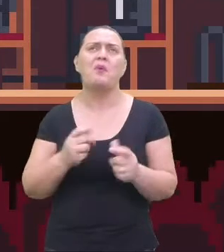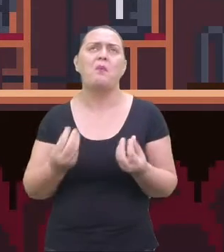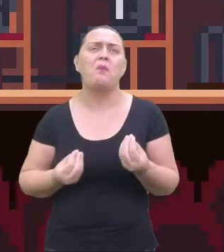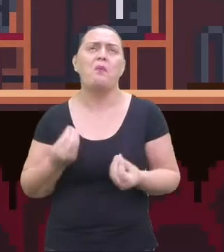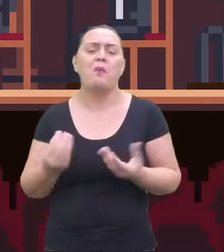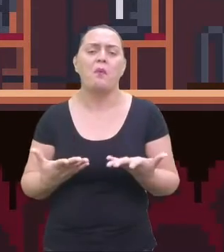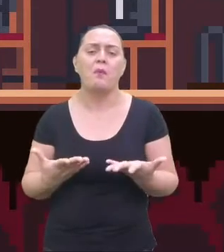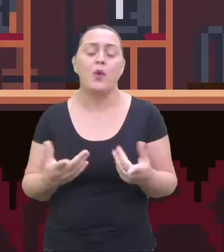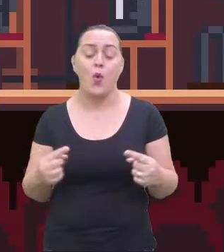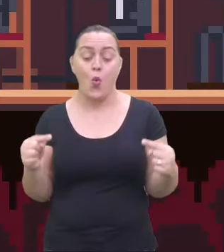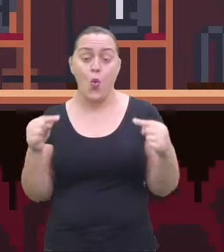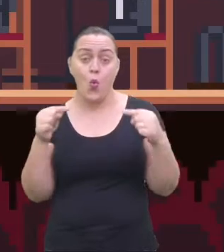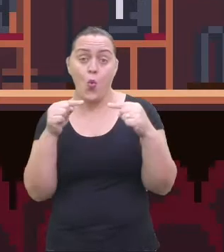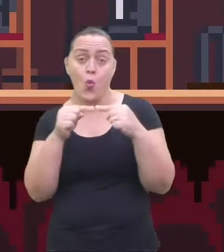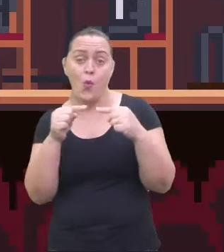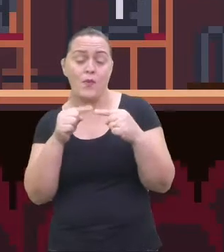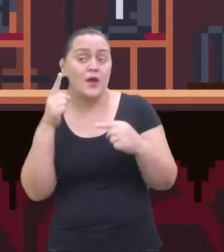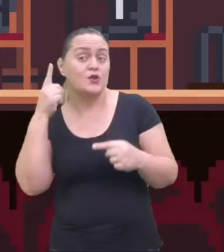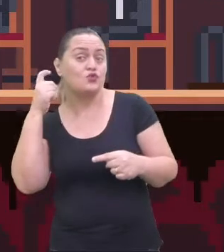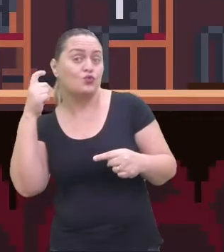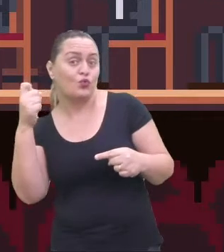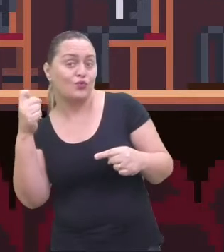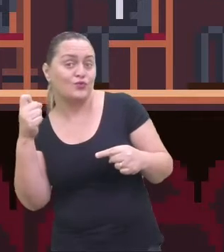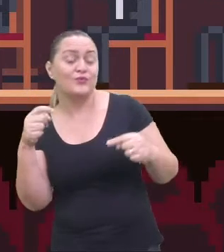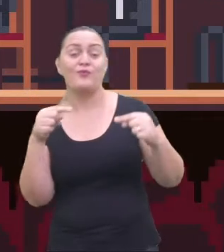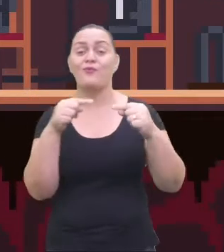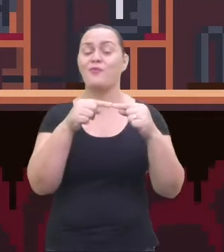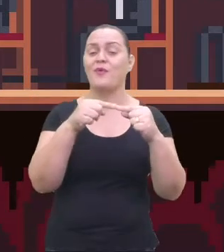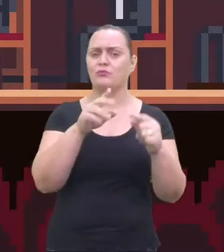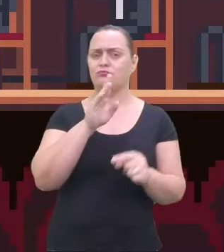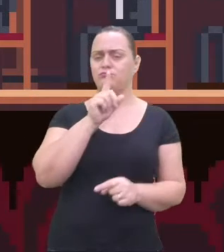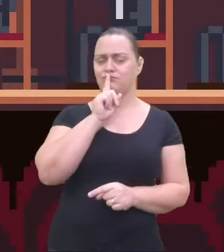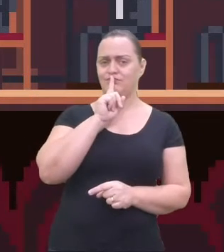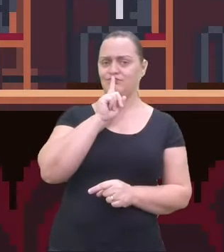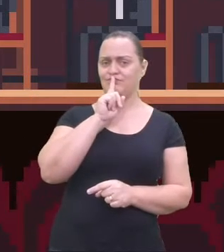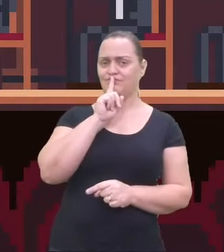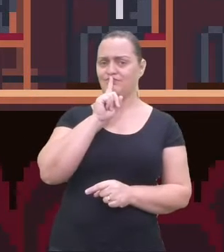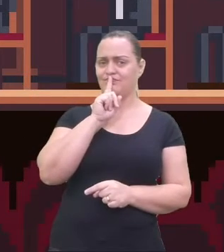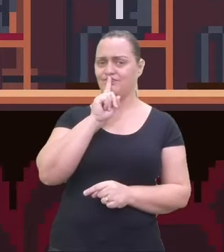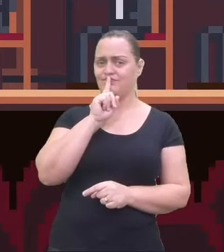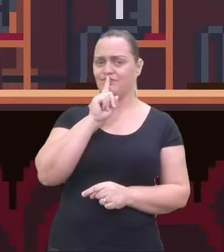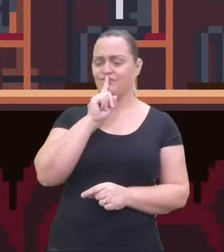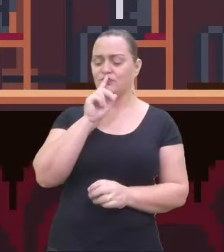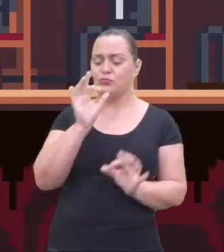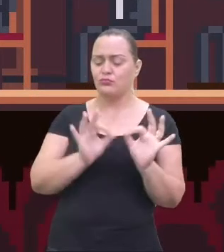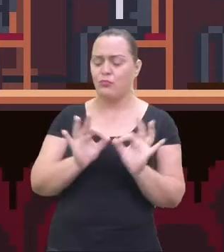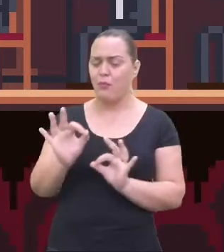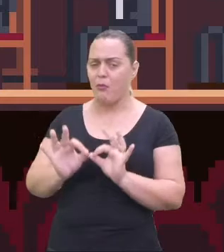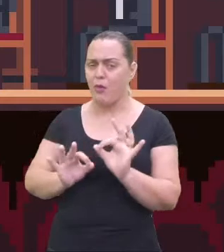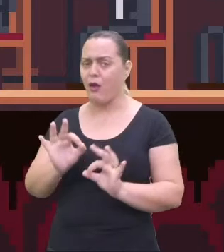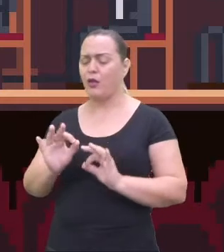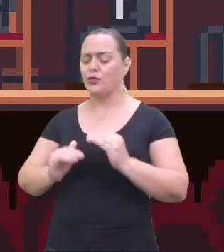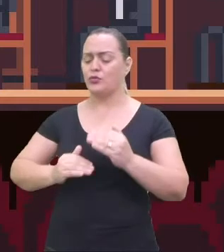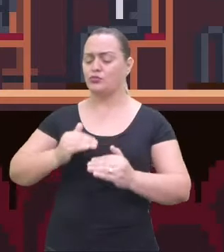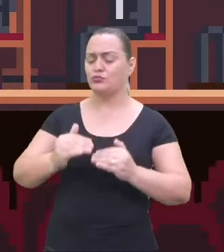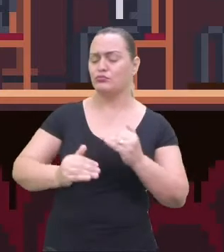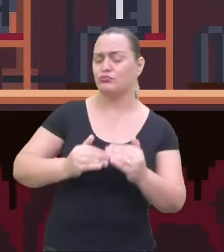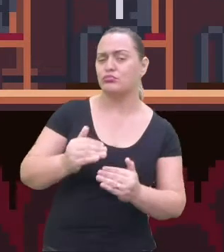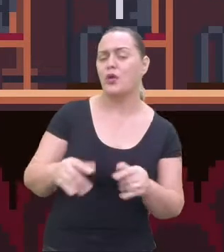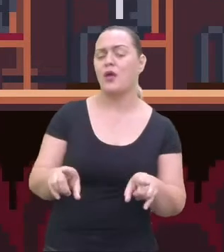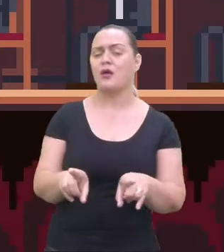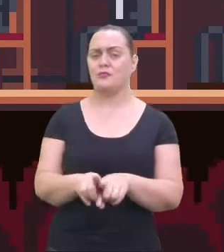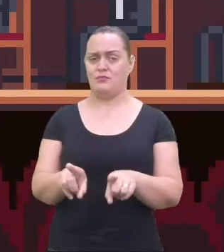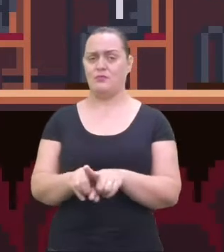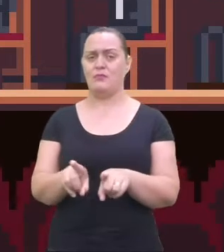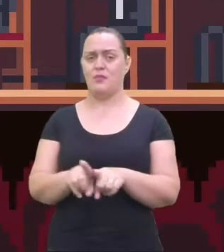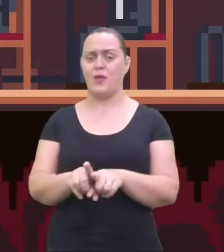silêncio, seguindo uma pré-organização ao longo do tempo. A música também pode ser definida como uma